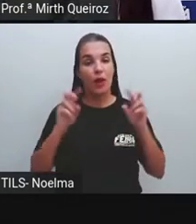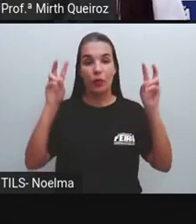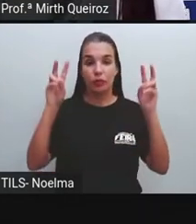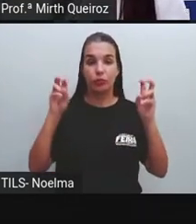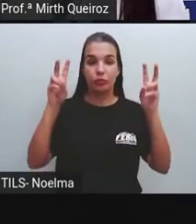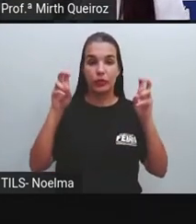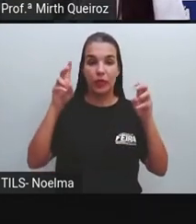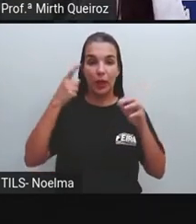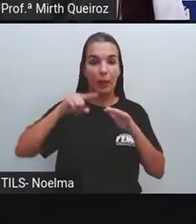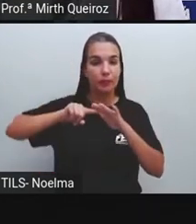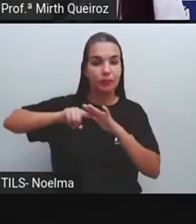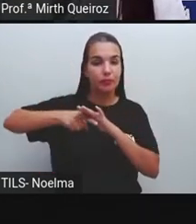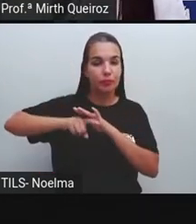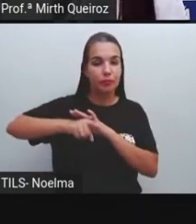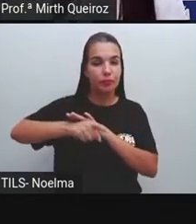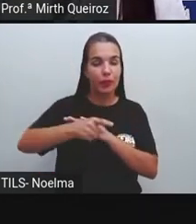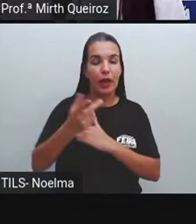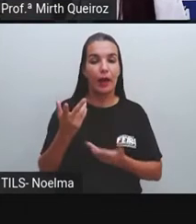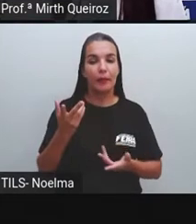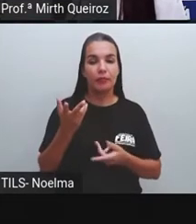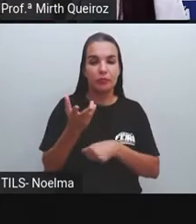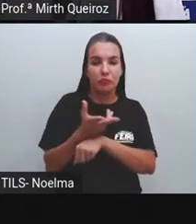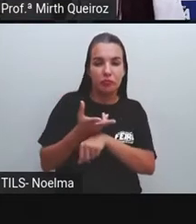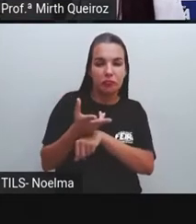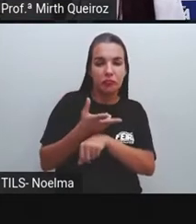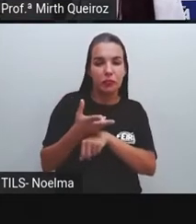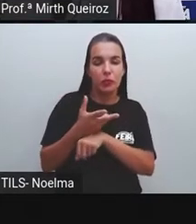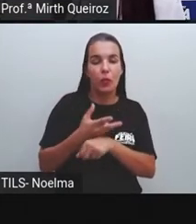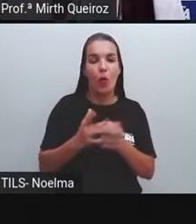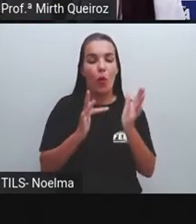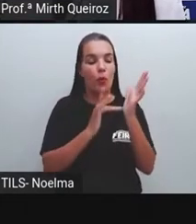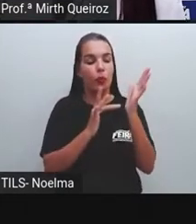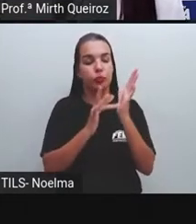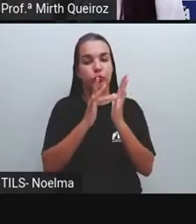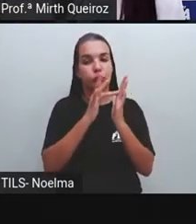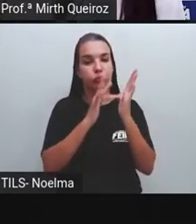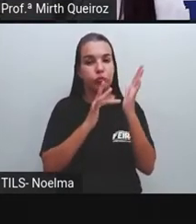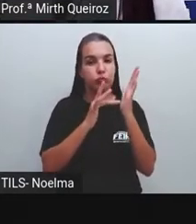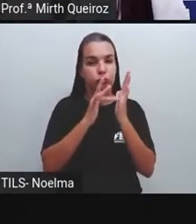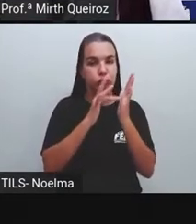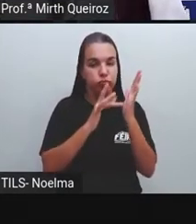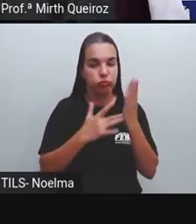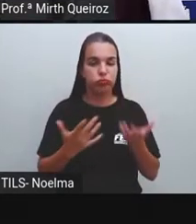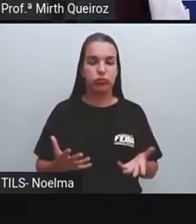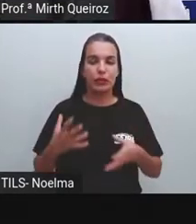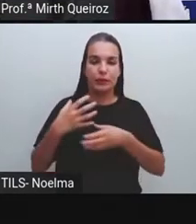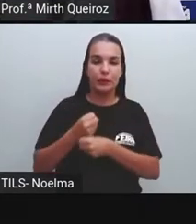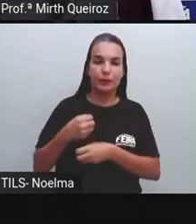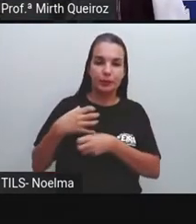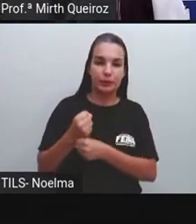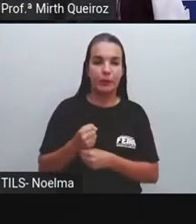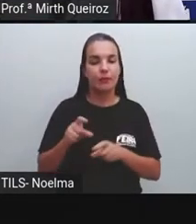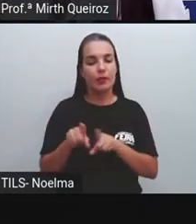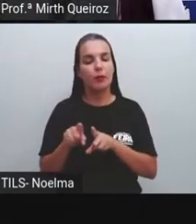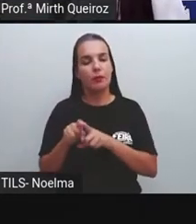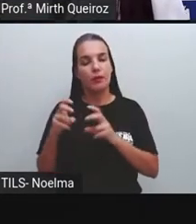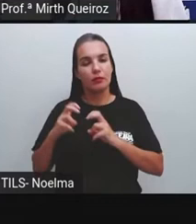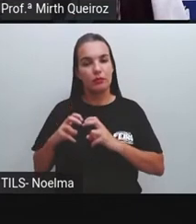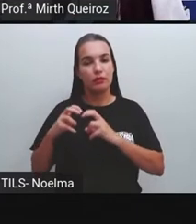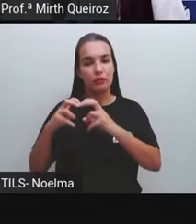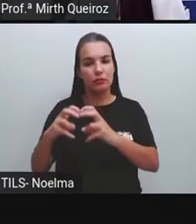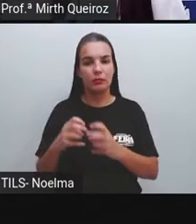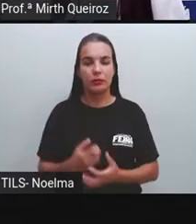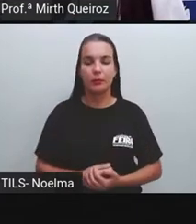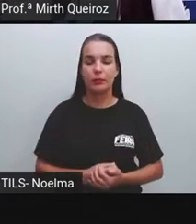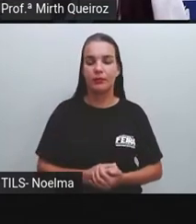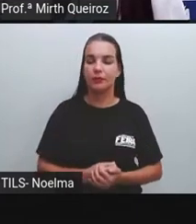momento, porém de uma forma mais diferente, relacionando os transportes à disciplina de matemática,